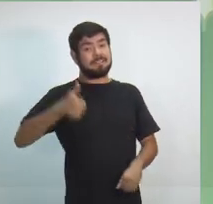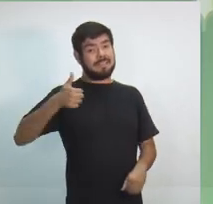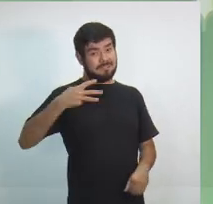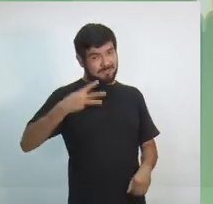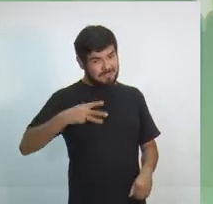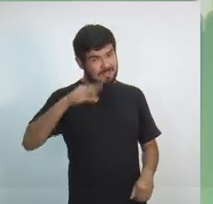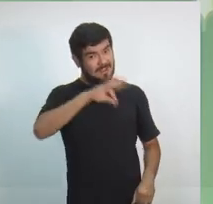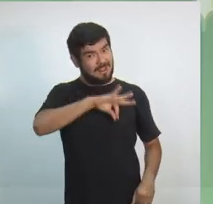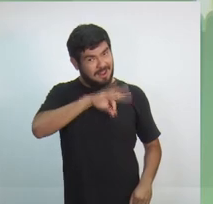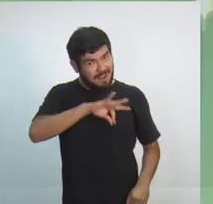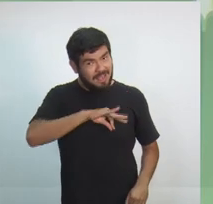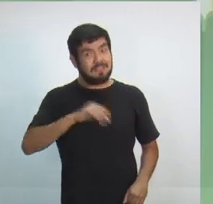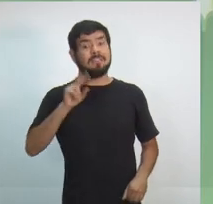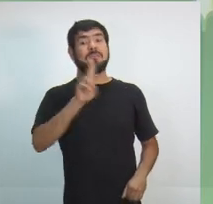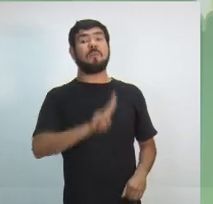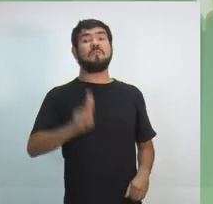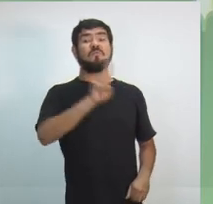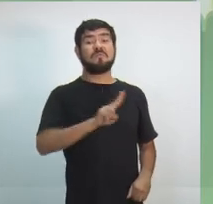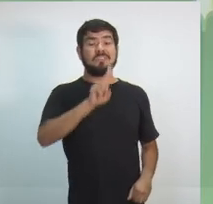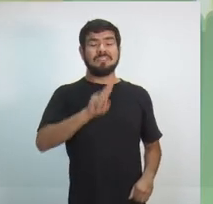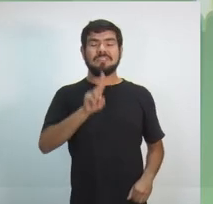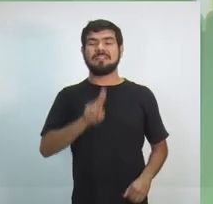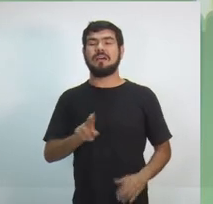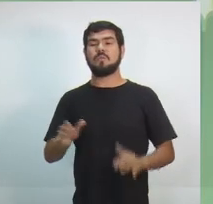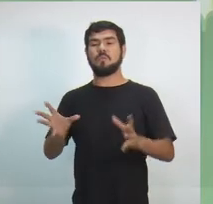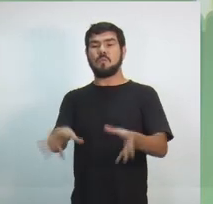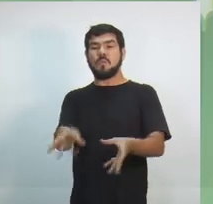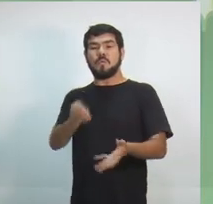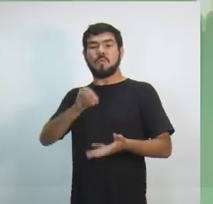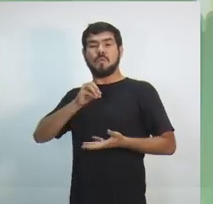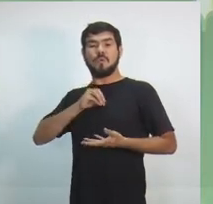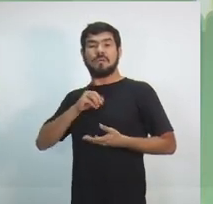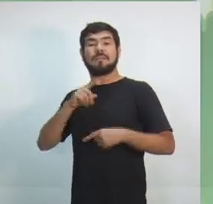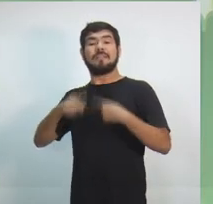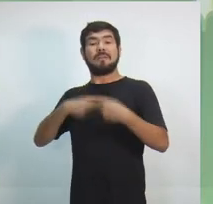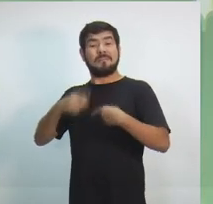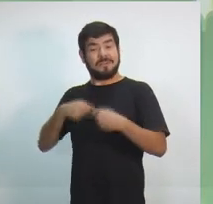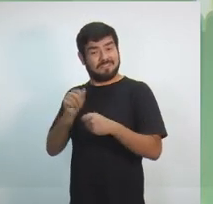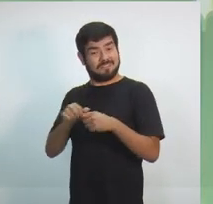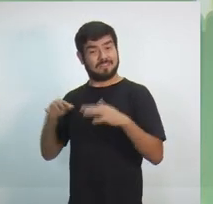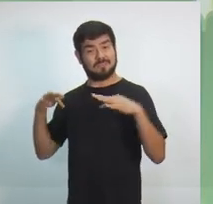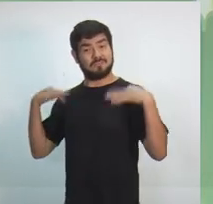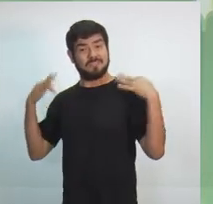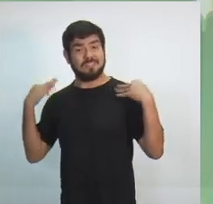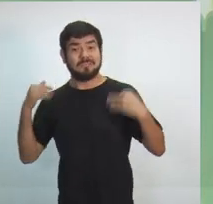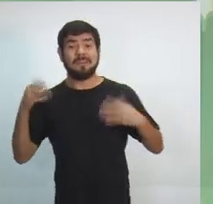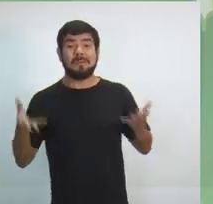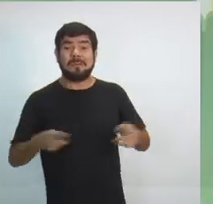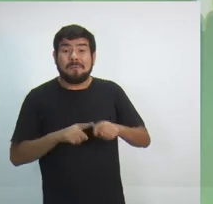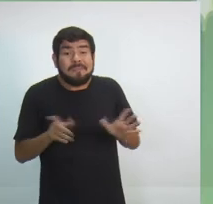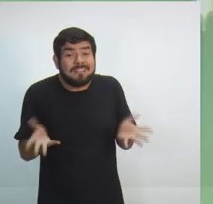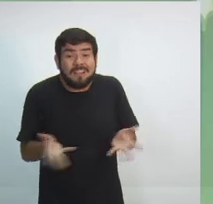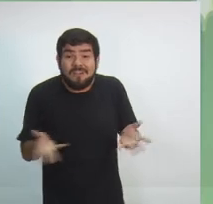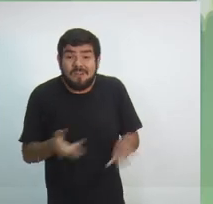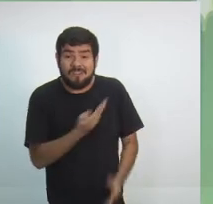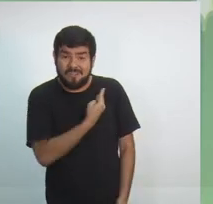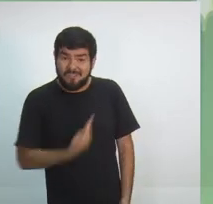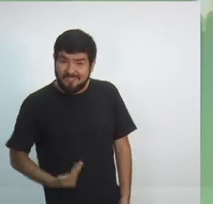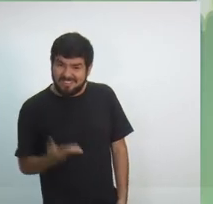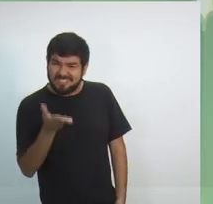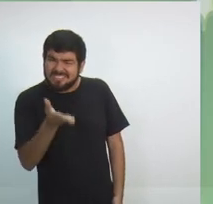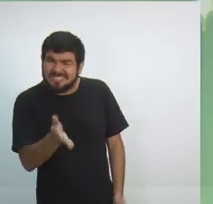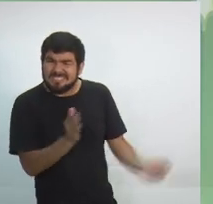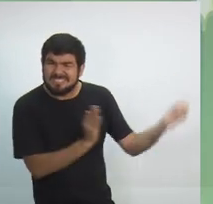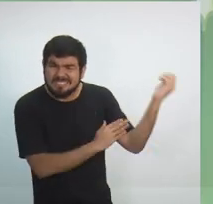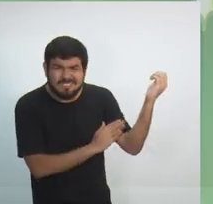usufruir dessas férias e poder fazer turismo. Coisa que o governo que está aí, e com o apoio da bancada do Amazonas no Congresso Nacional, não quer. Porque essa